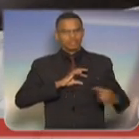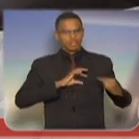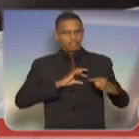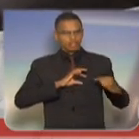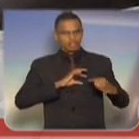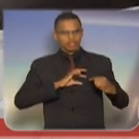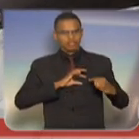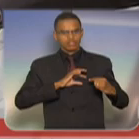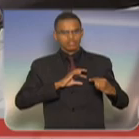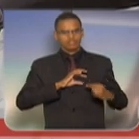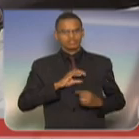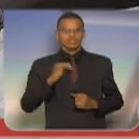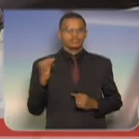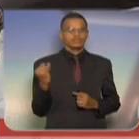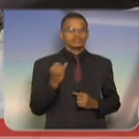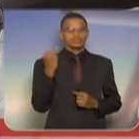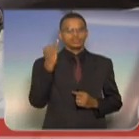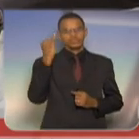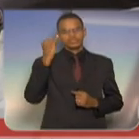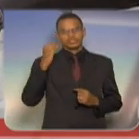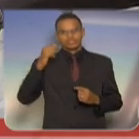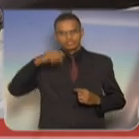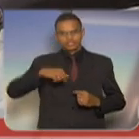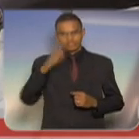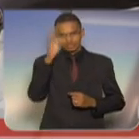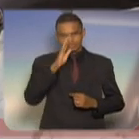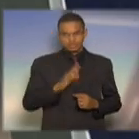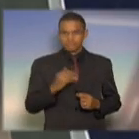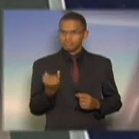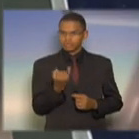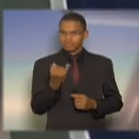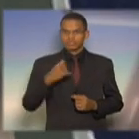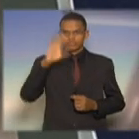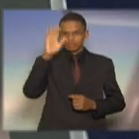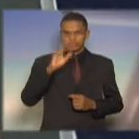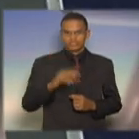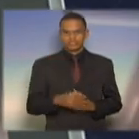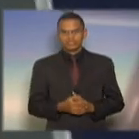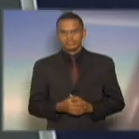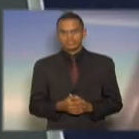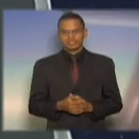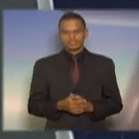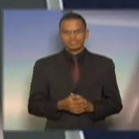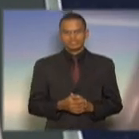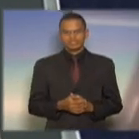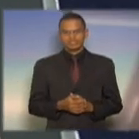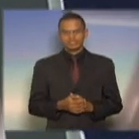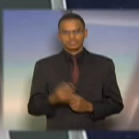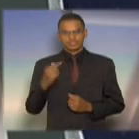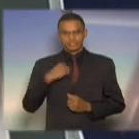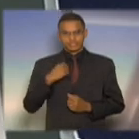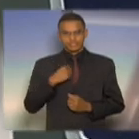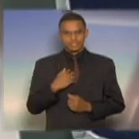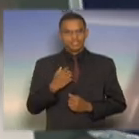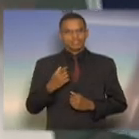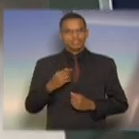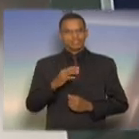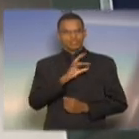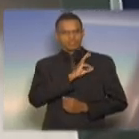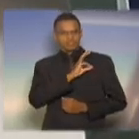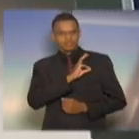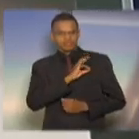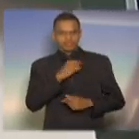do Exército Brasileiro. Eu, como militar, me senti super, super honrado com essa